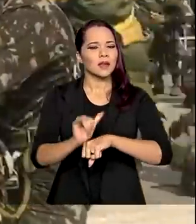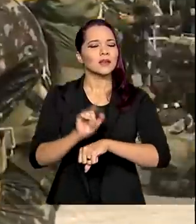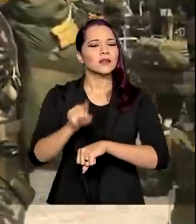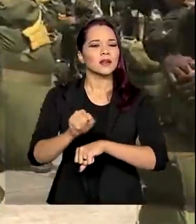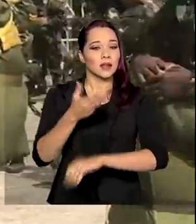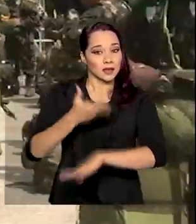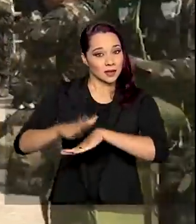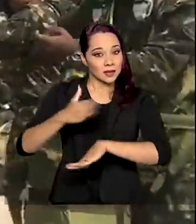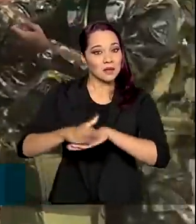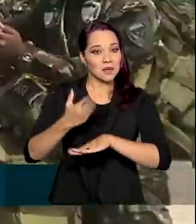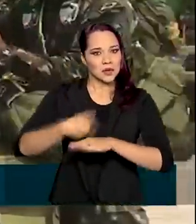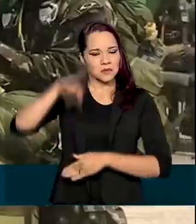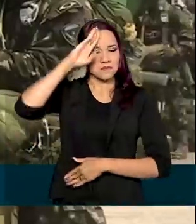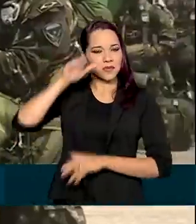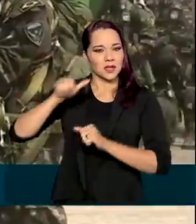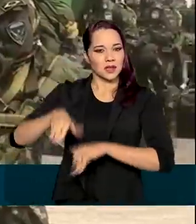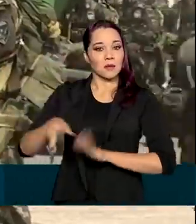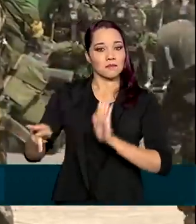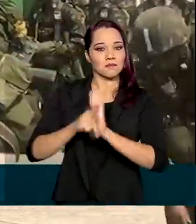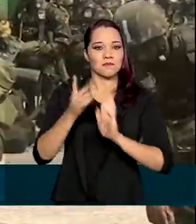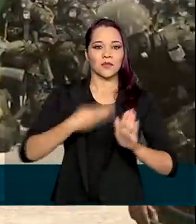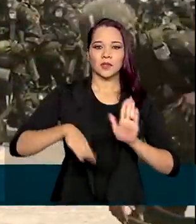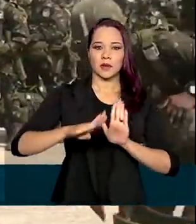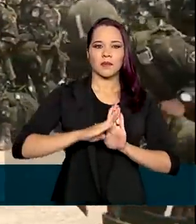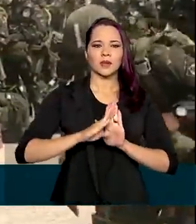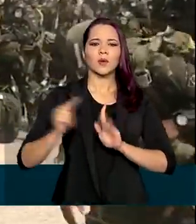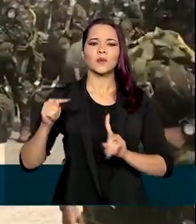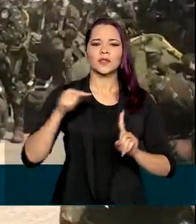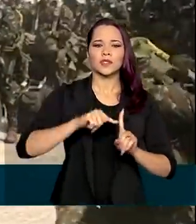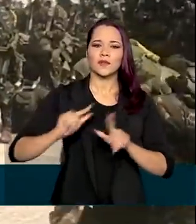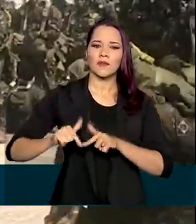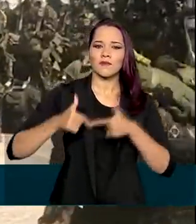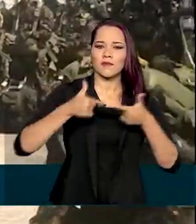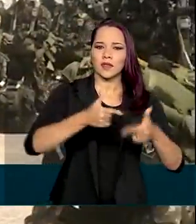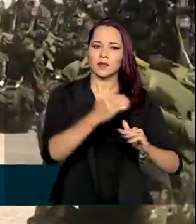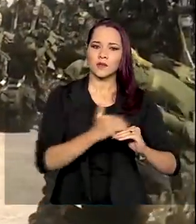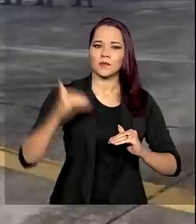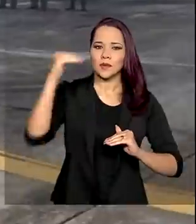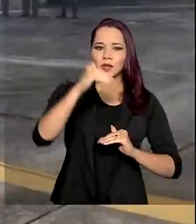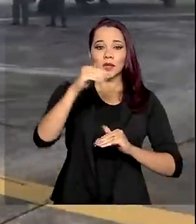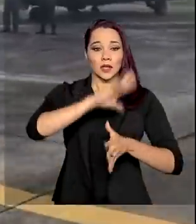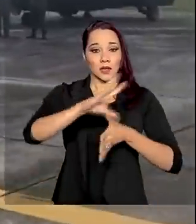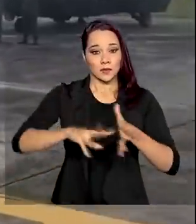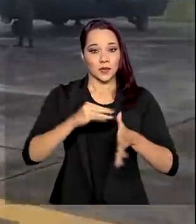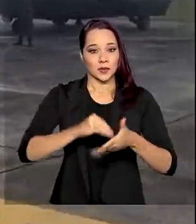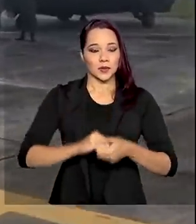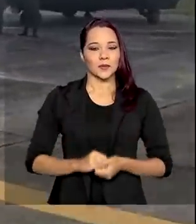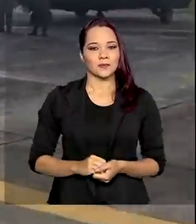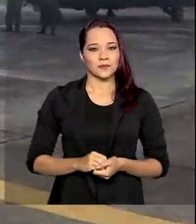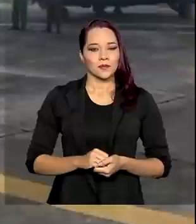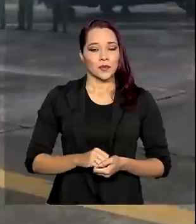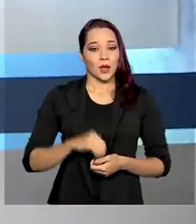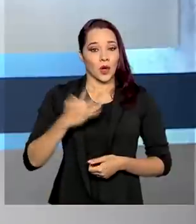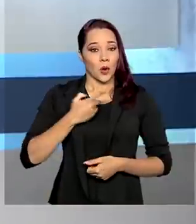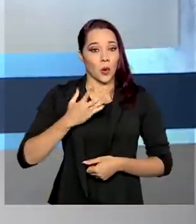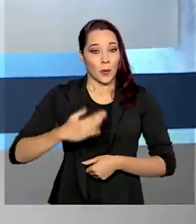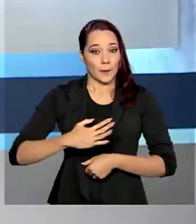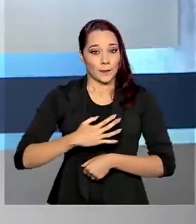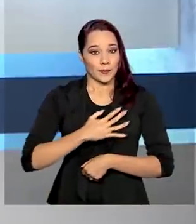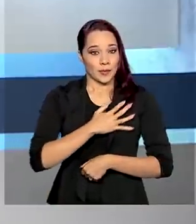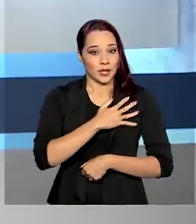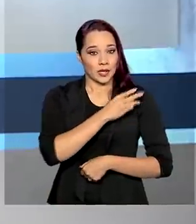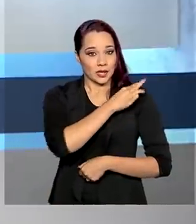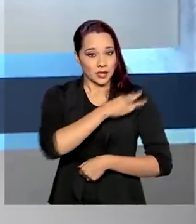é um treinamento militar das Forças Armadas com o objetivo de defender a soberania da Amazônia. O ministro da Defesa,